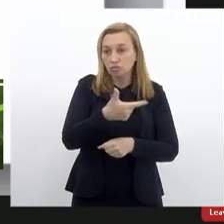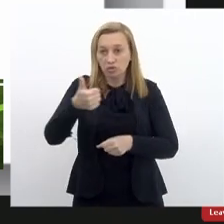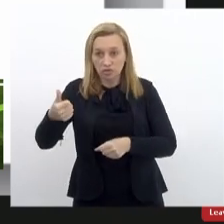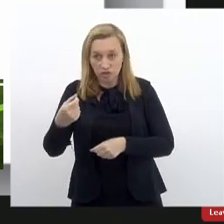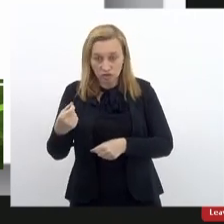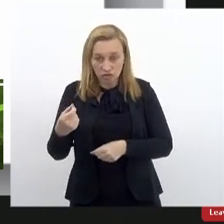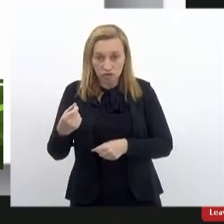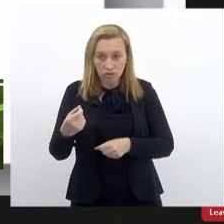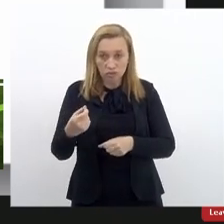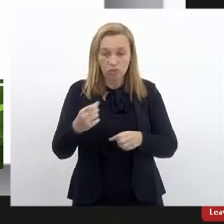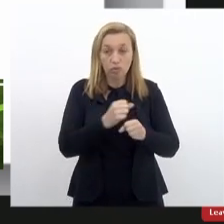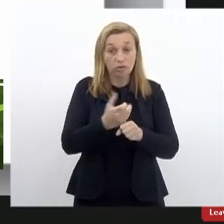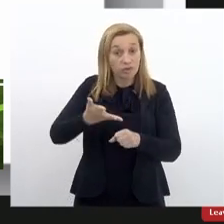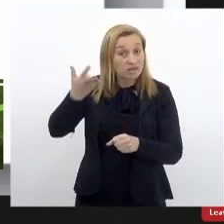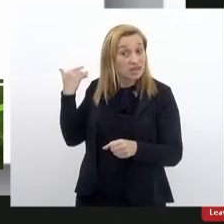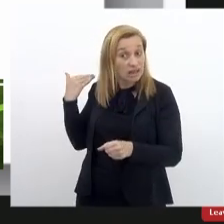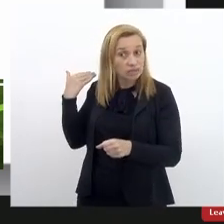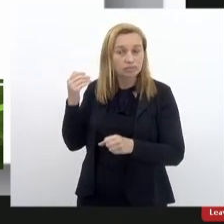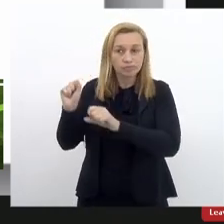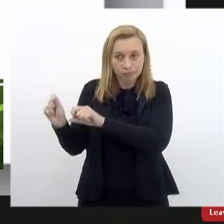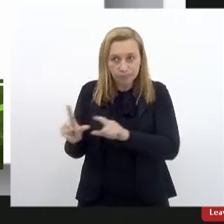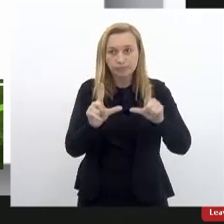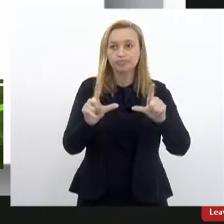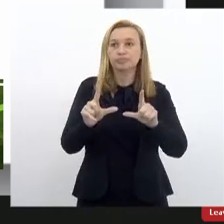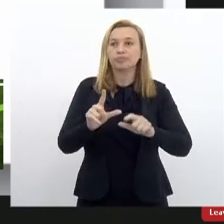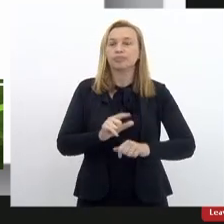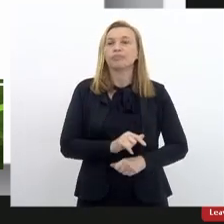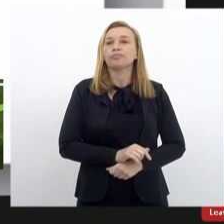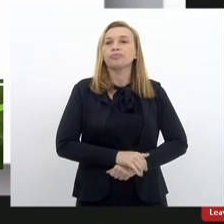que passou. Pode passar, por gentileza.